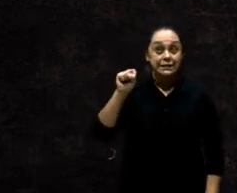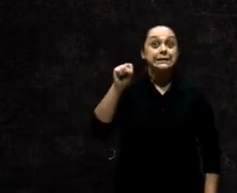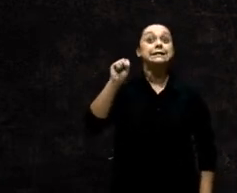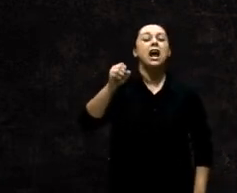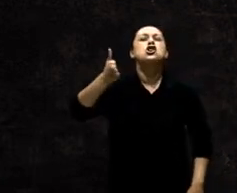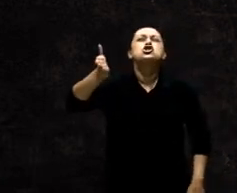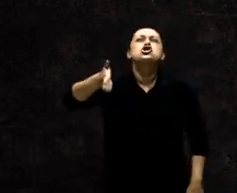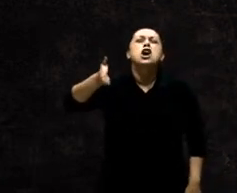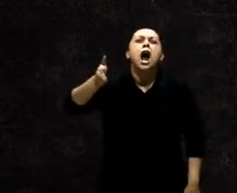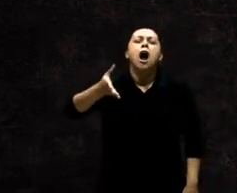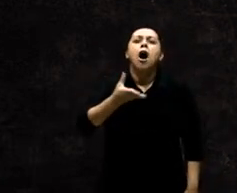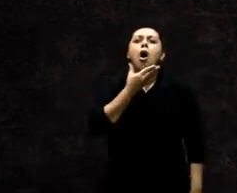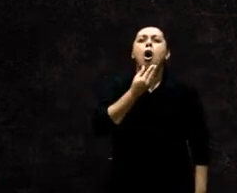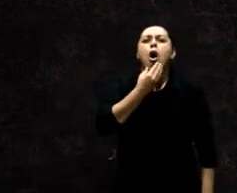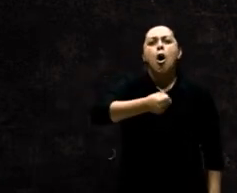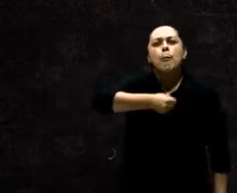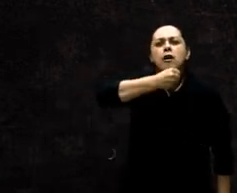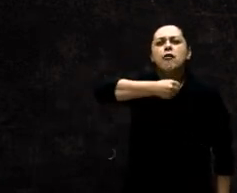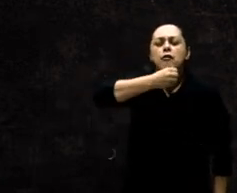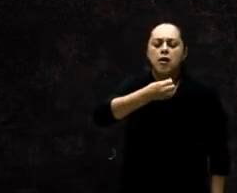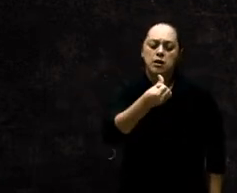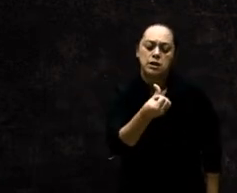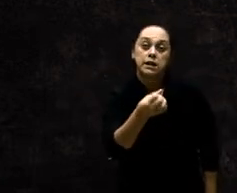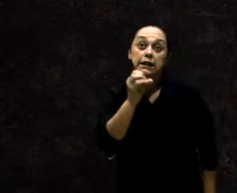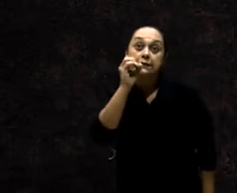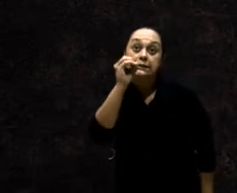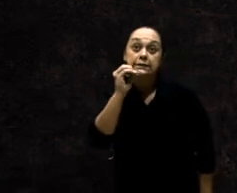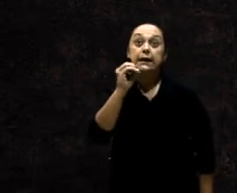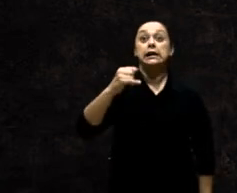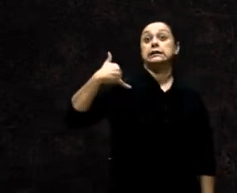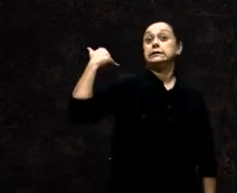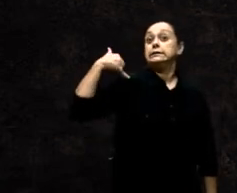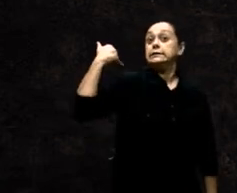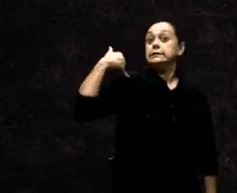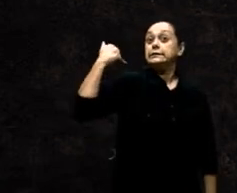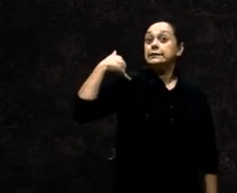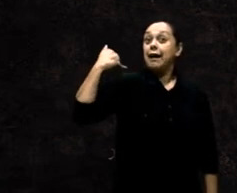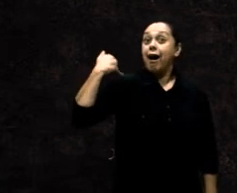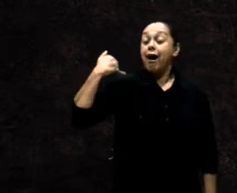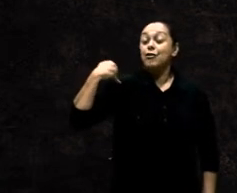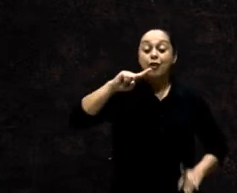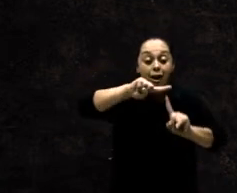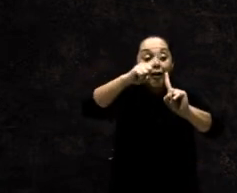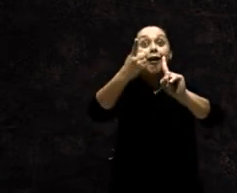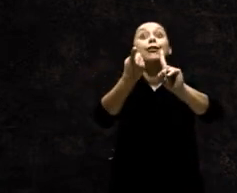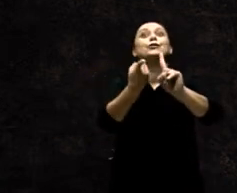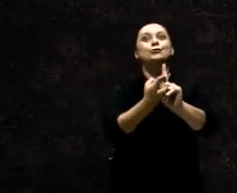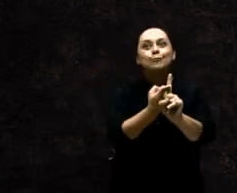60 anos Quando os gerou E cresceram os meninos